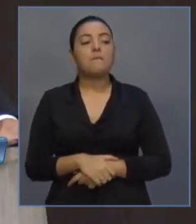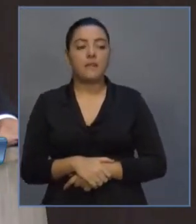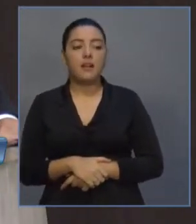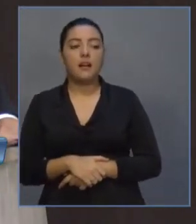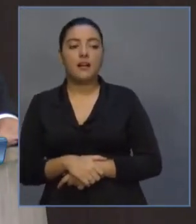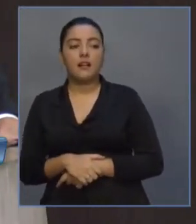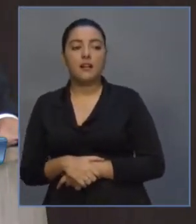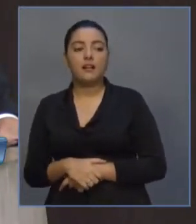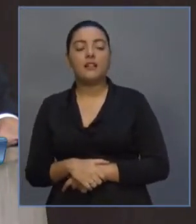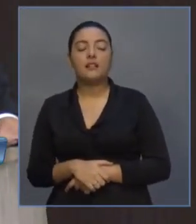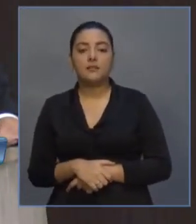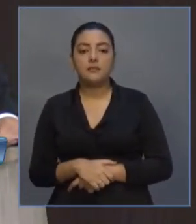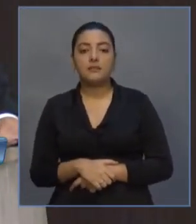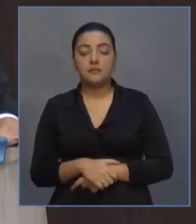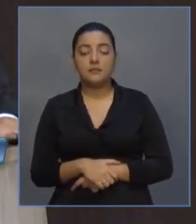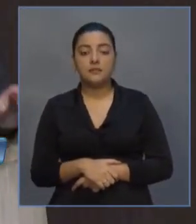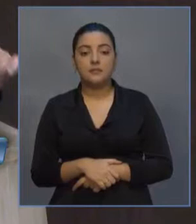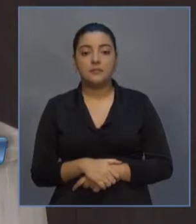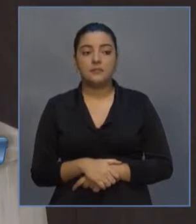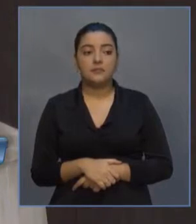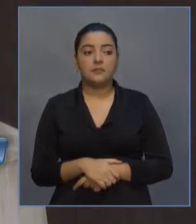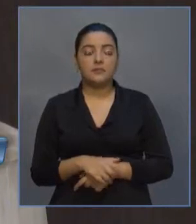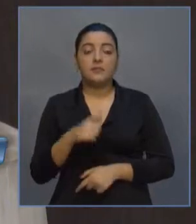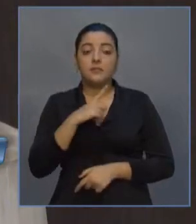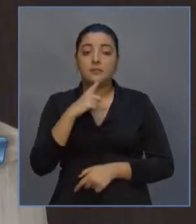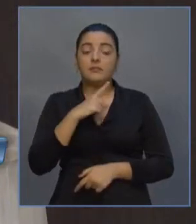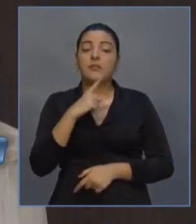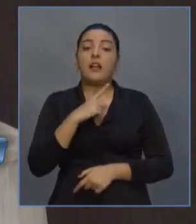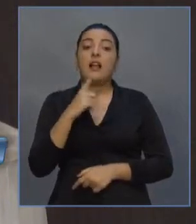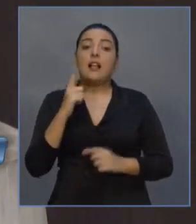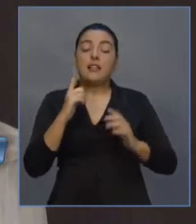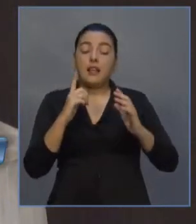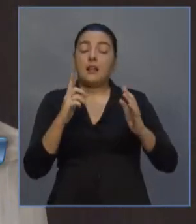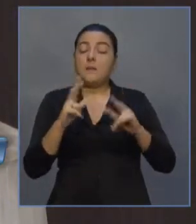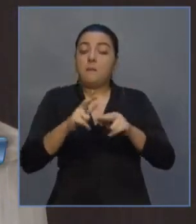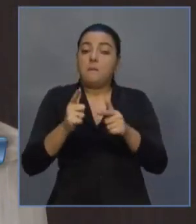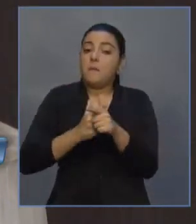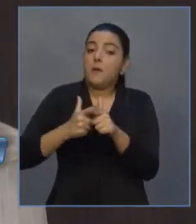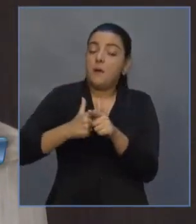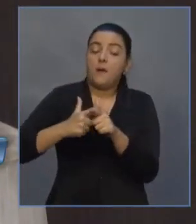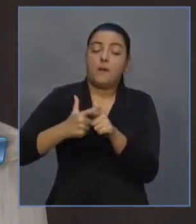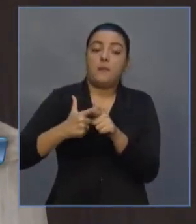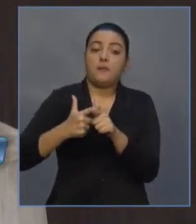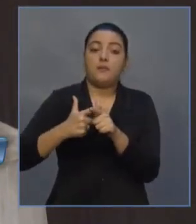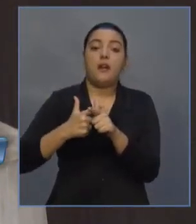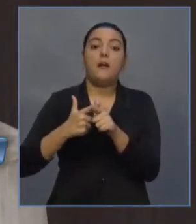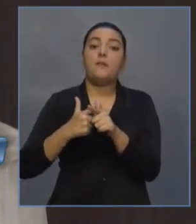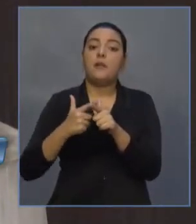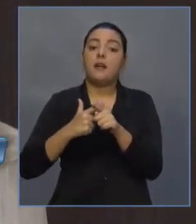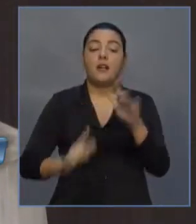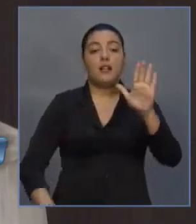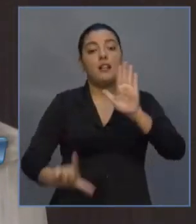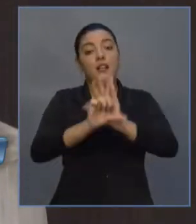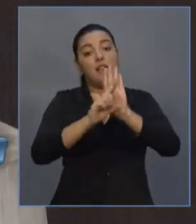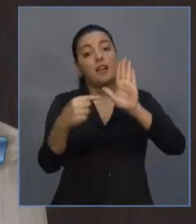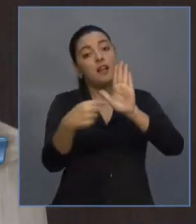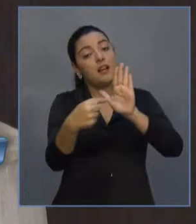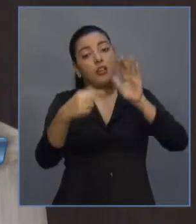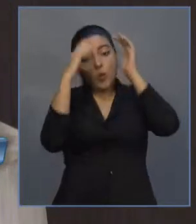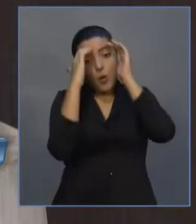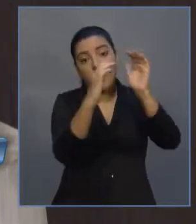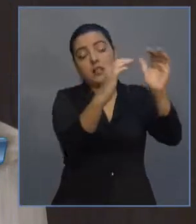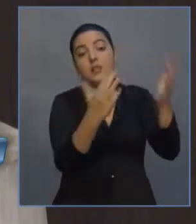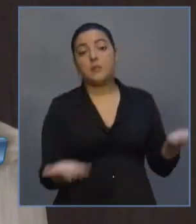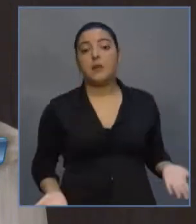do ponto de vista eleitoral. Há uma inequívoca ilegalidade em alargar